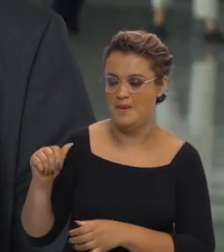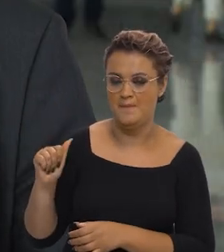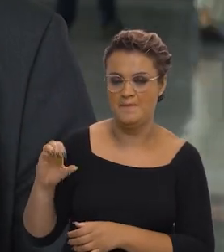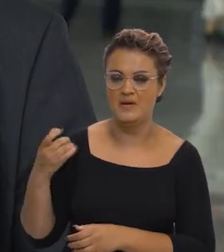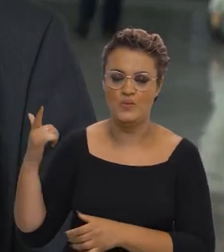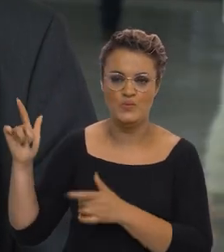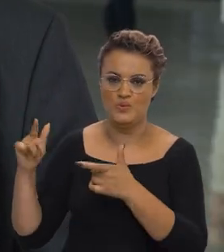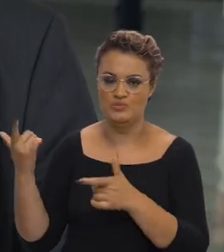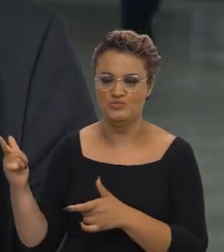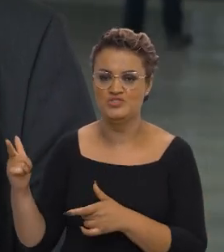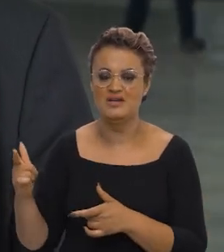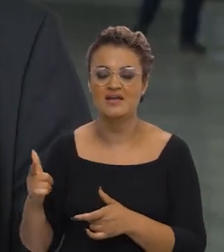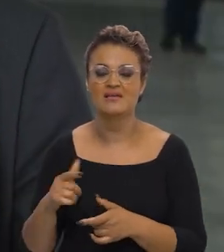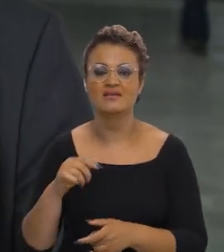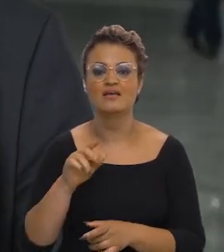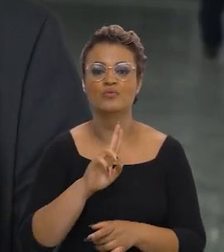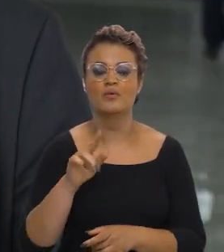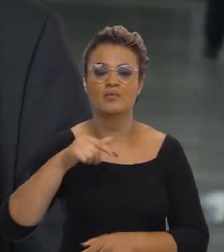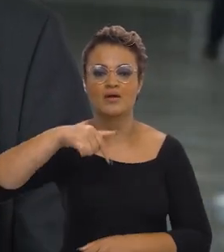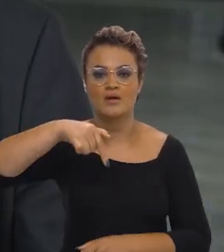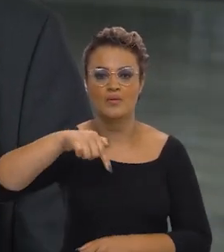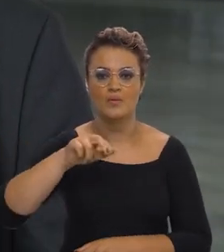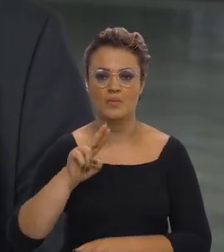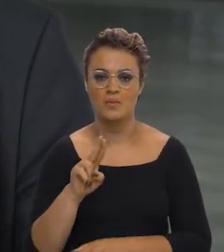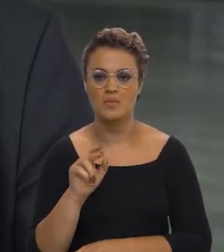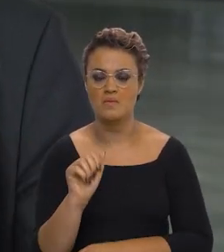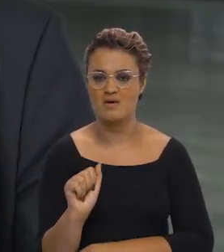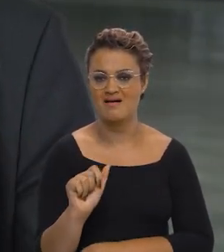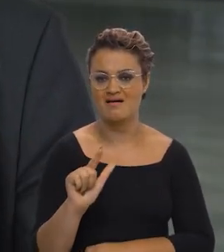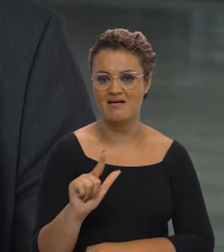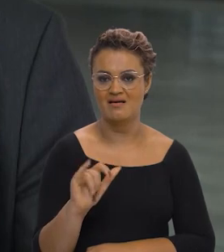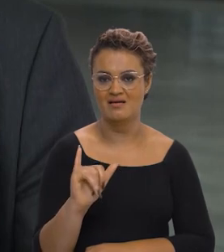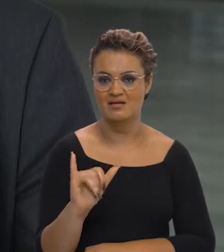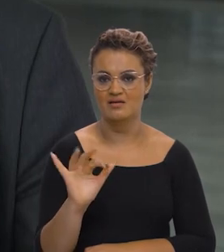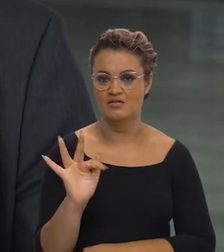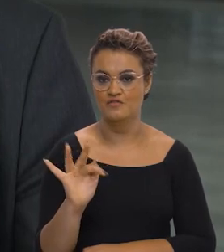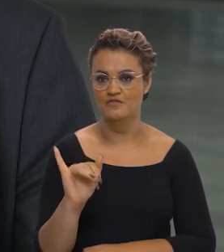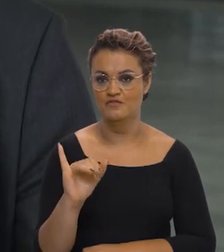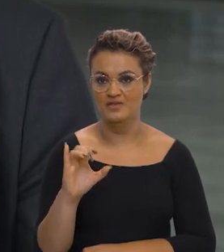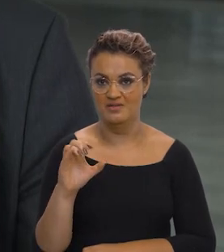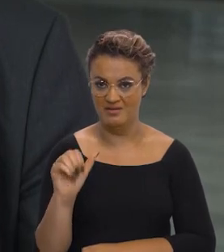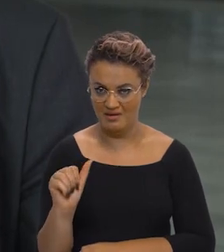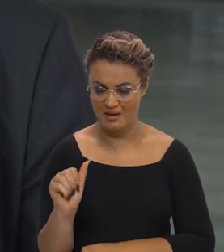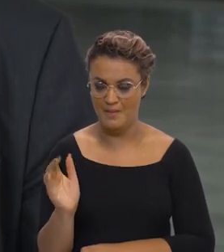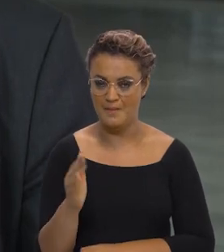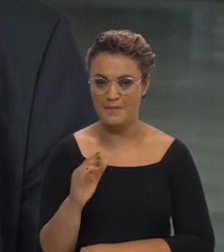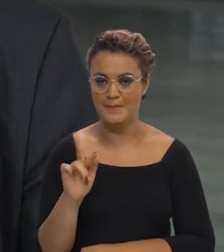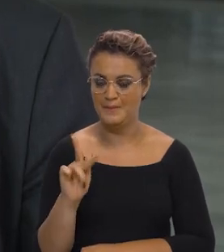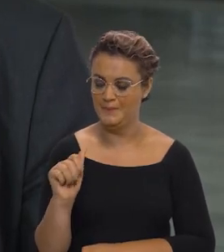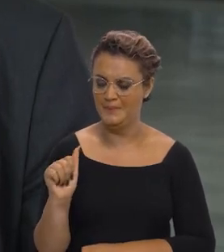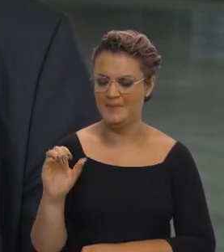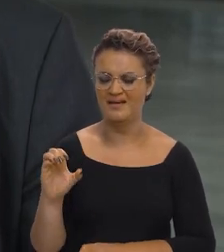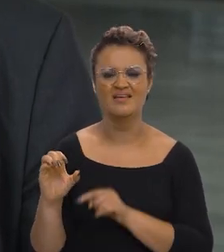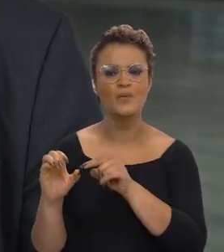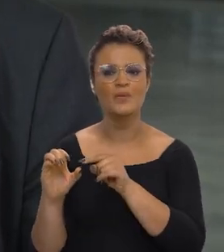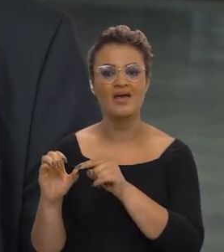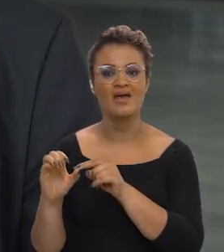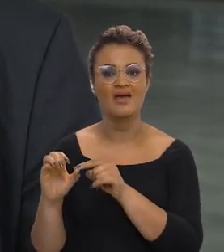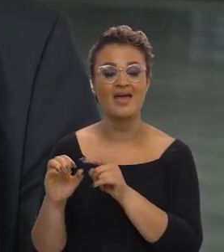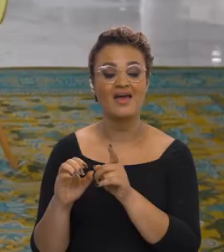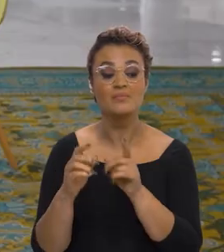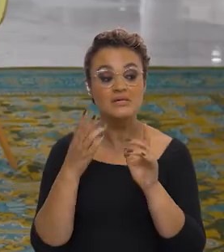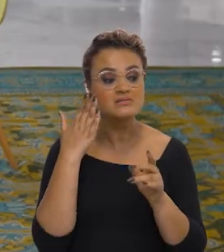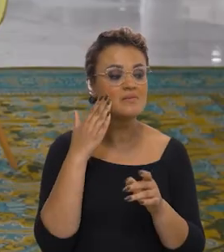outros PACs, que chama Qualifica PAC. Então, ela está também voltada a entender esse movimento